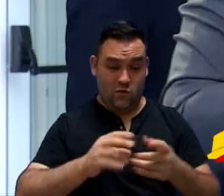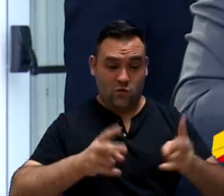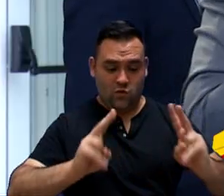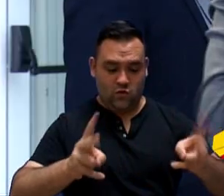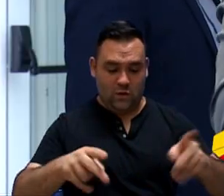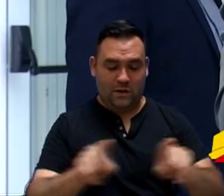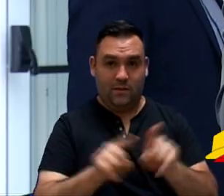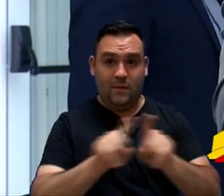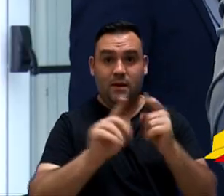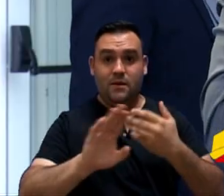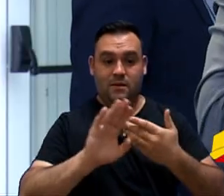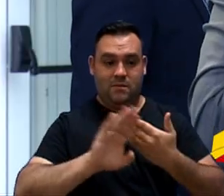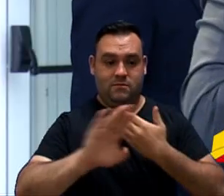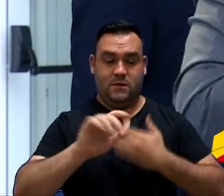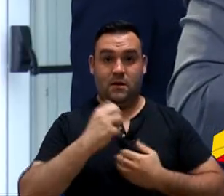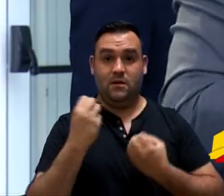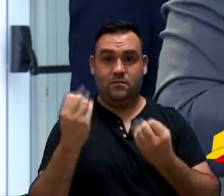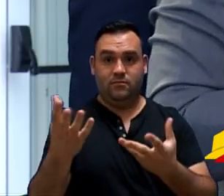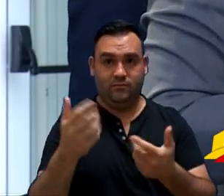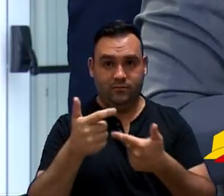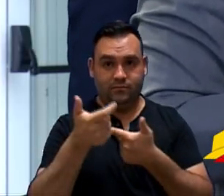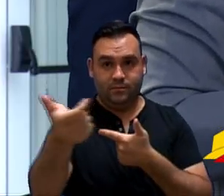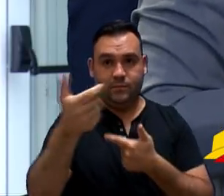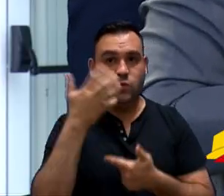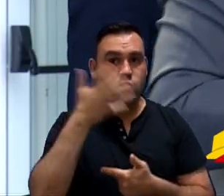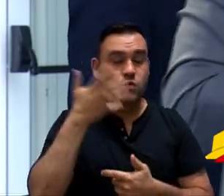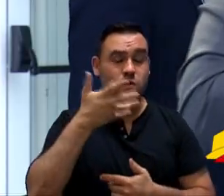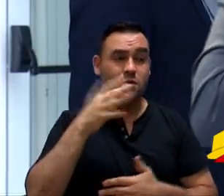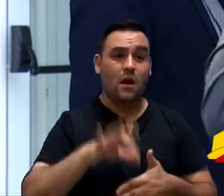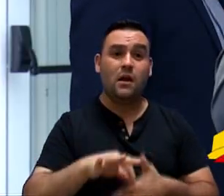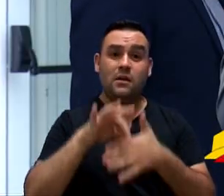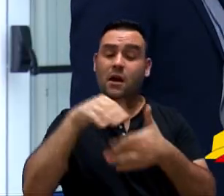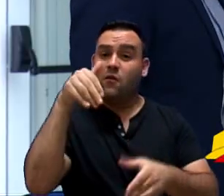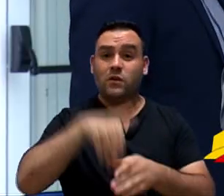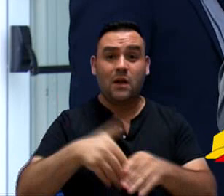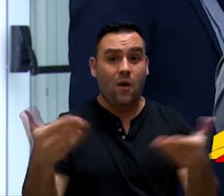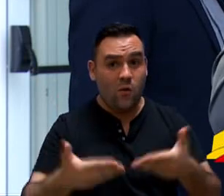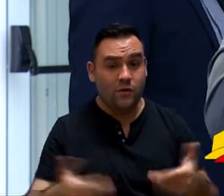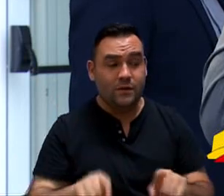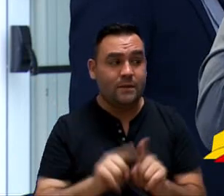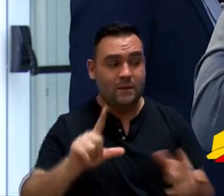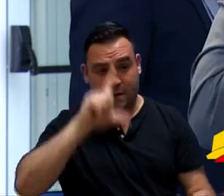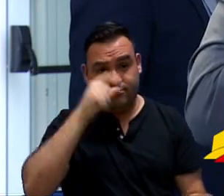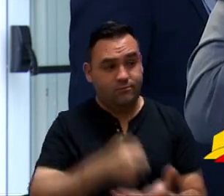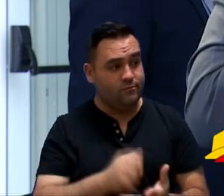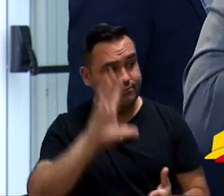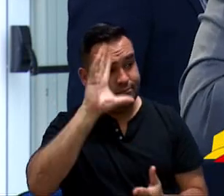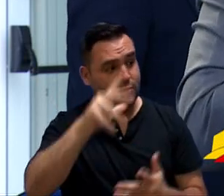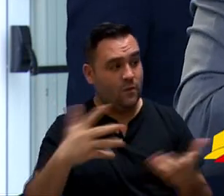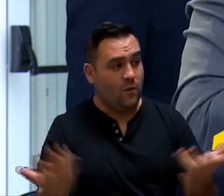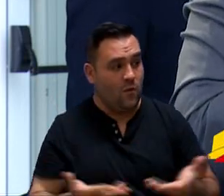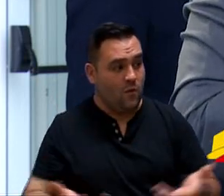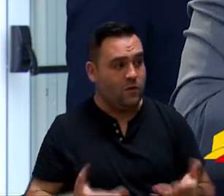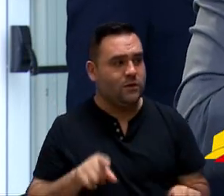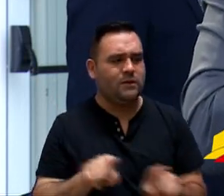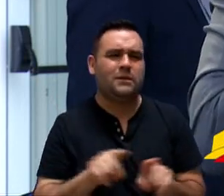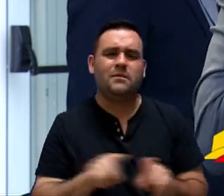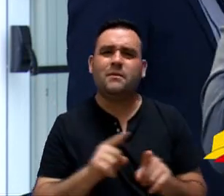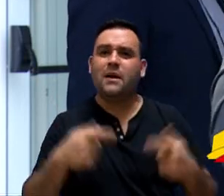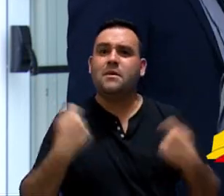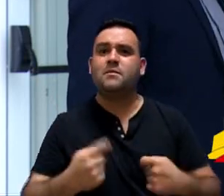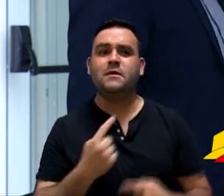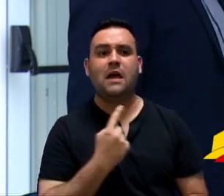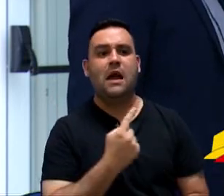eu estou na parte minha que eu cedi para o nosso líder, tem que ser votado hoje e resolvido hoje. Então esse povo tem que ser